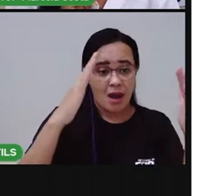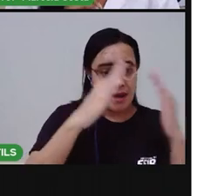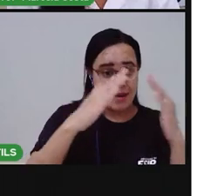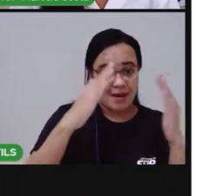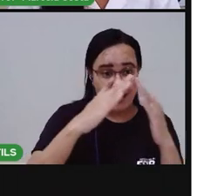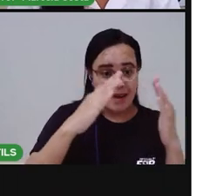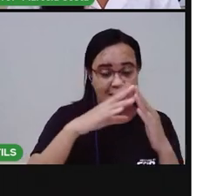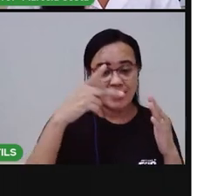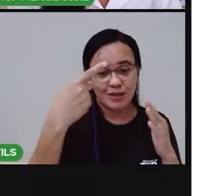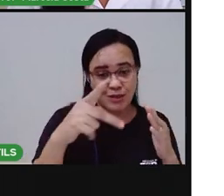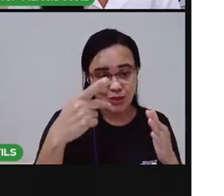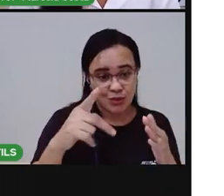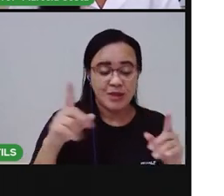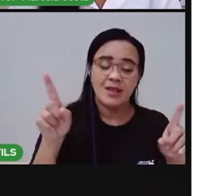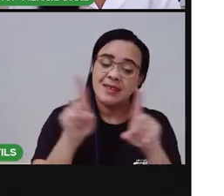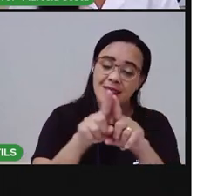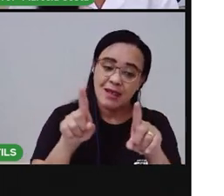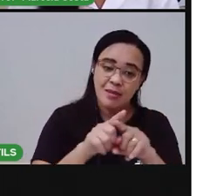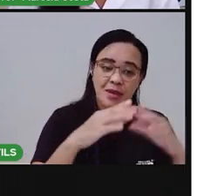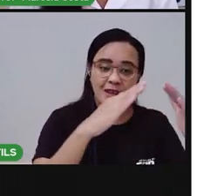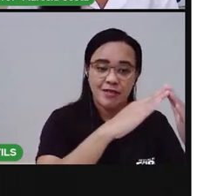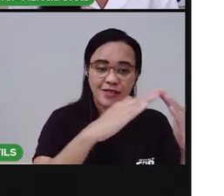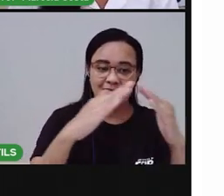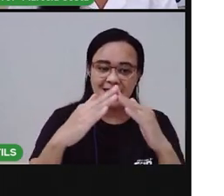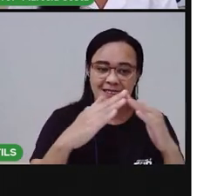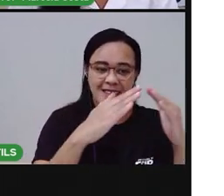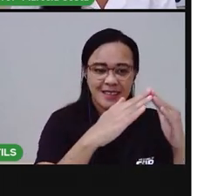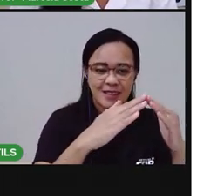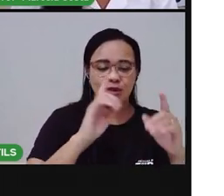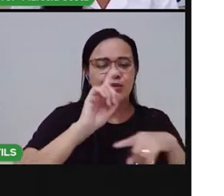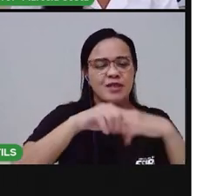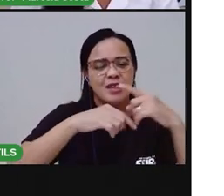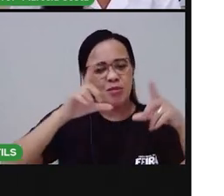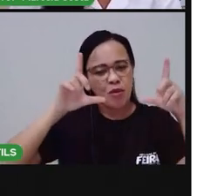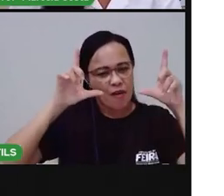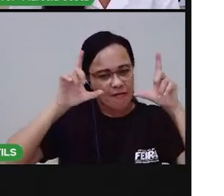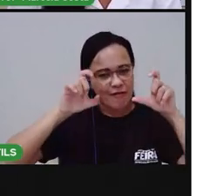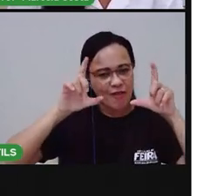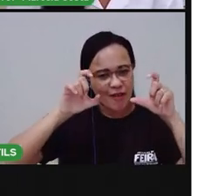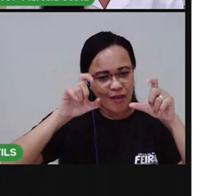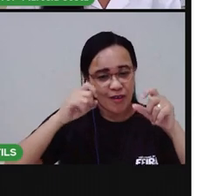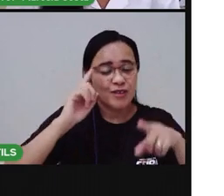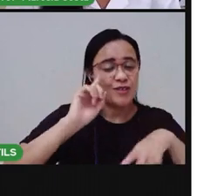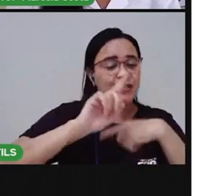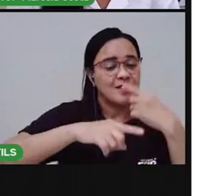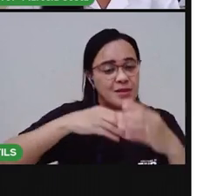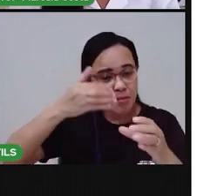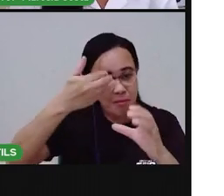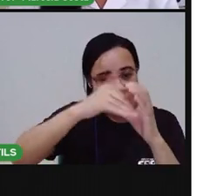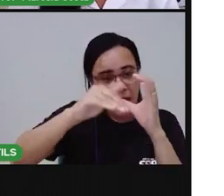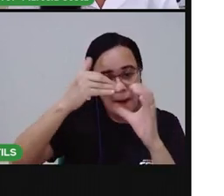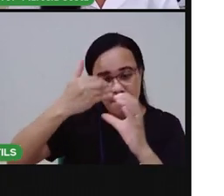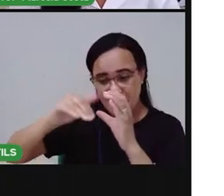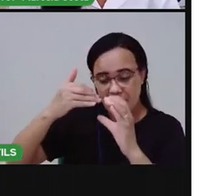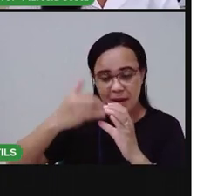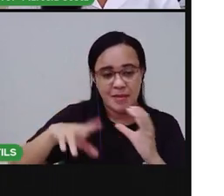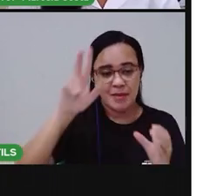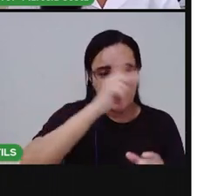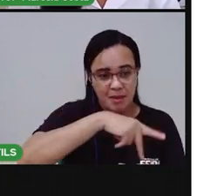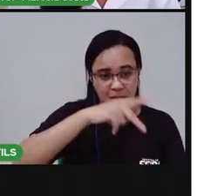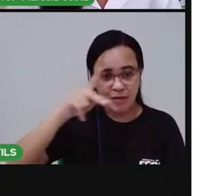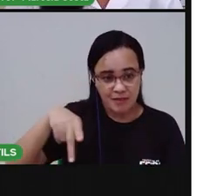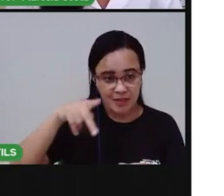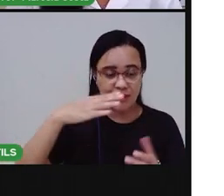Não esquece de tirar uma foto, compartilhar nas redes sociais marcando o arroba seducfsa ou enviar para a professora da sua escola.